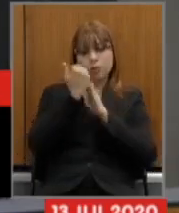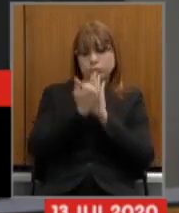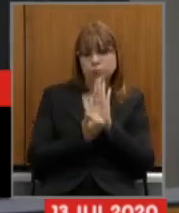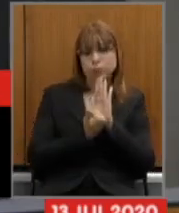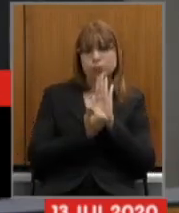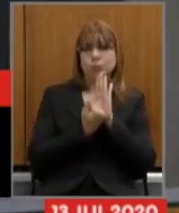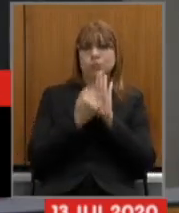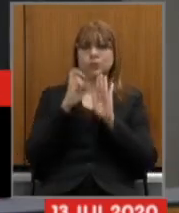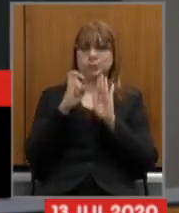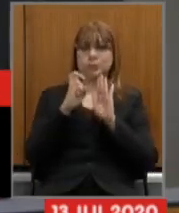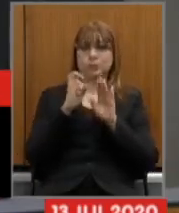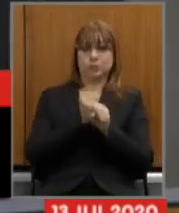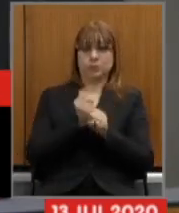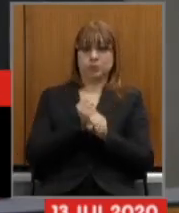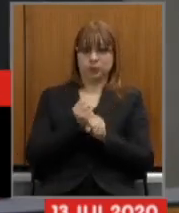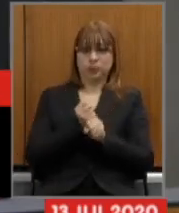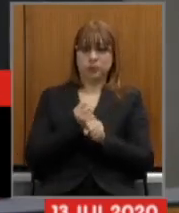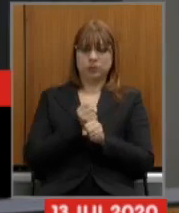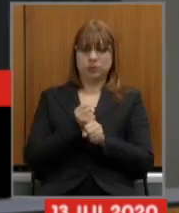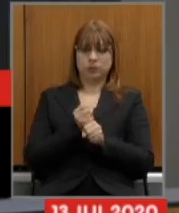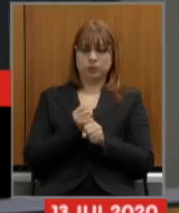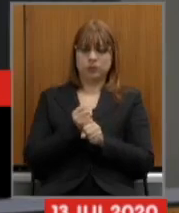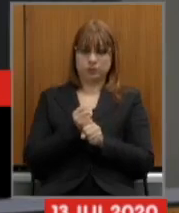da nossa proposição aqui